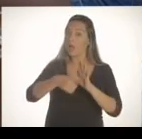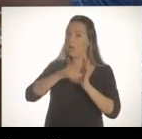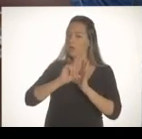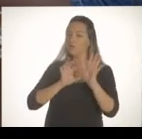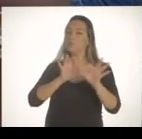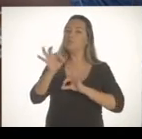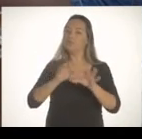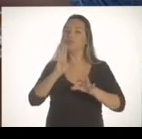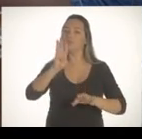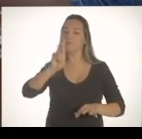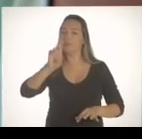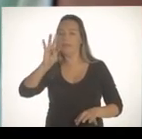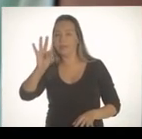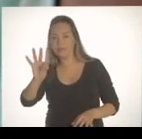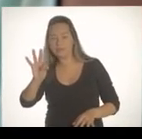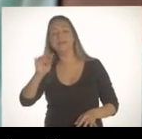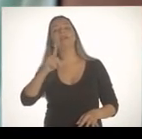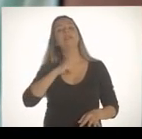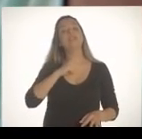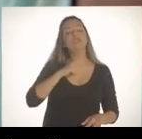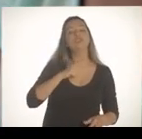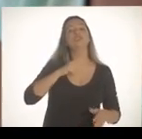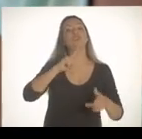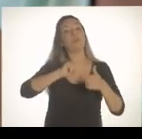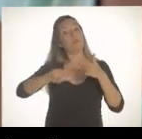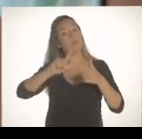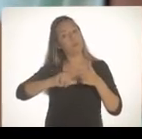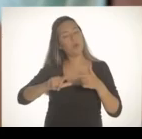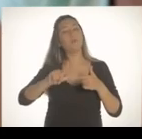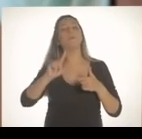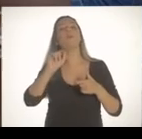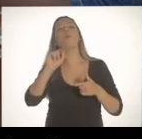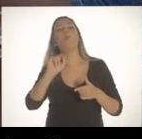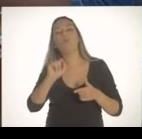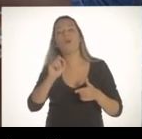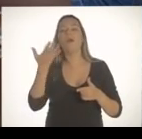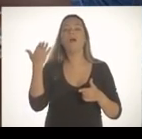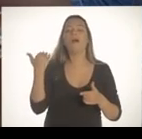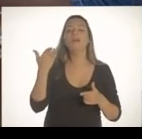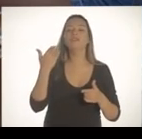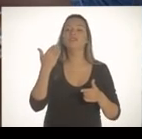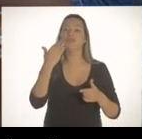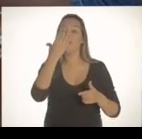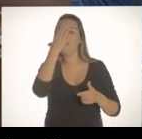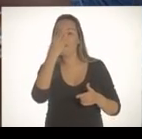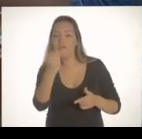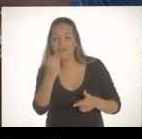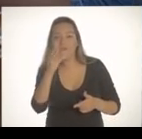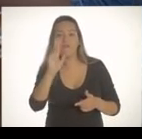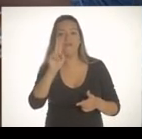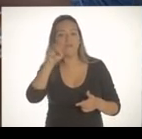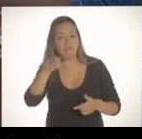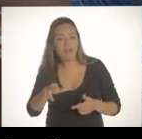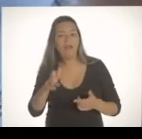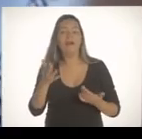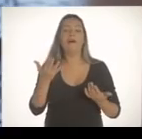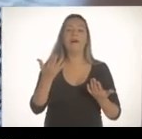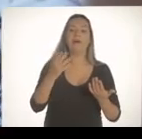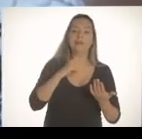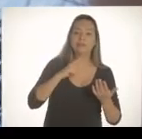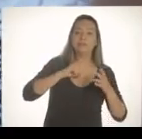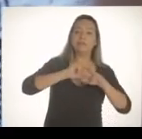projeto do BRT, existia, para sanar o problema do morador da Zona Oeste, o transporte alternativo.